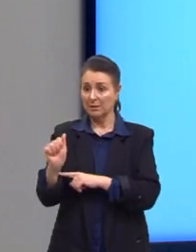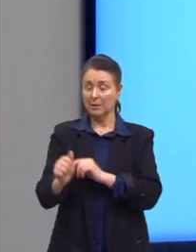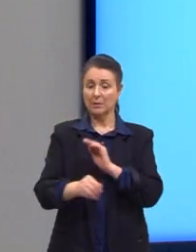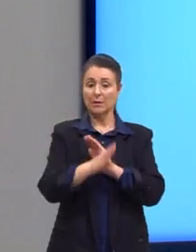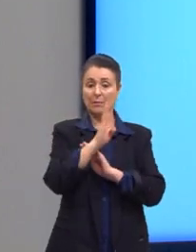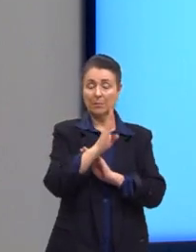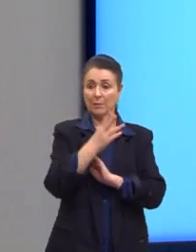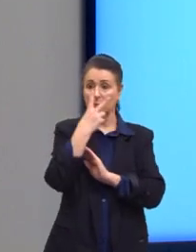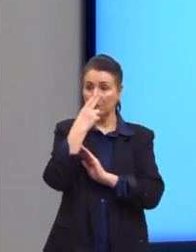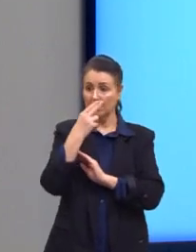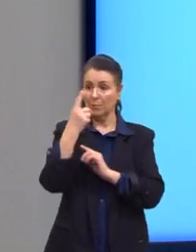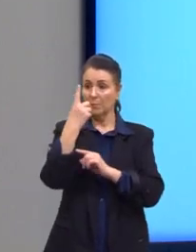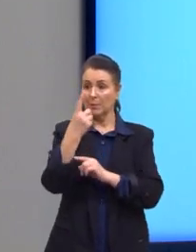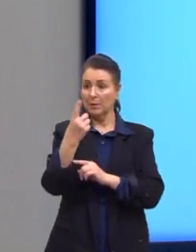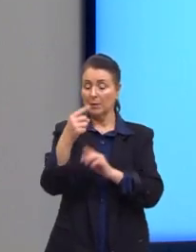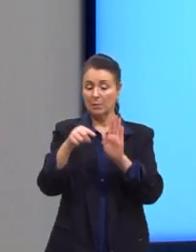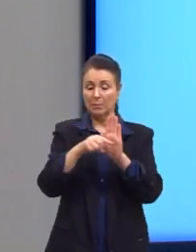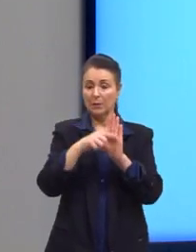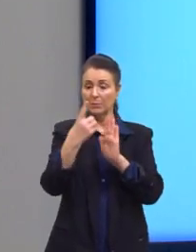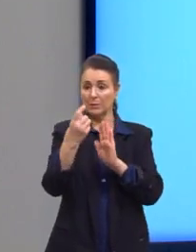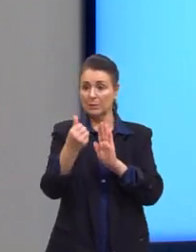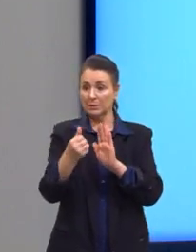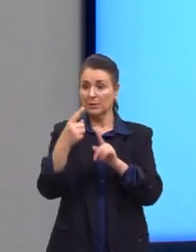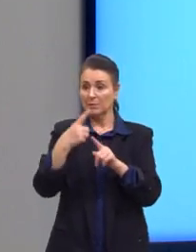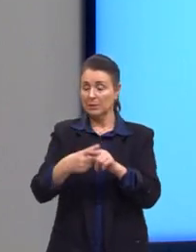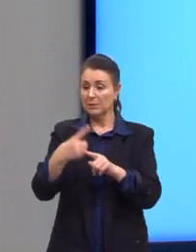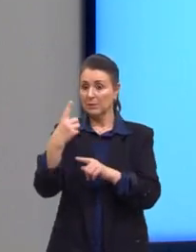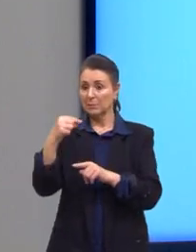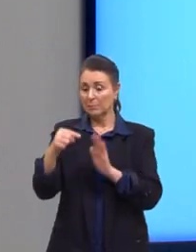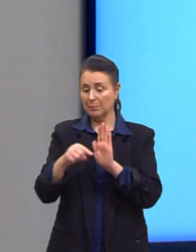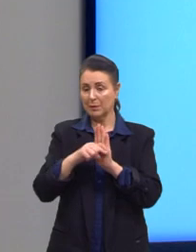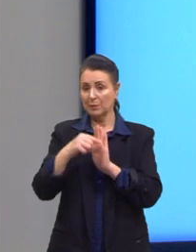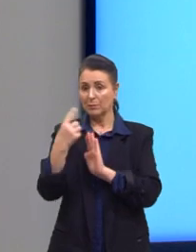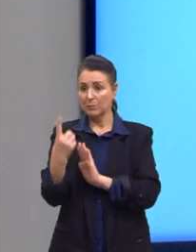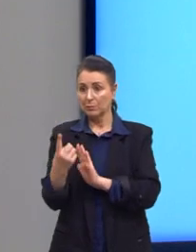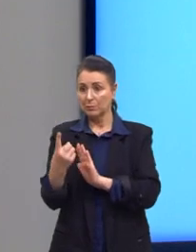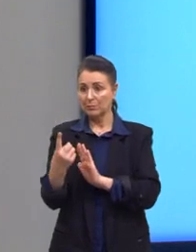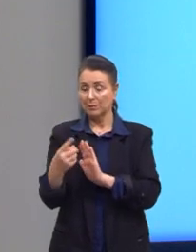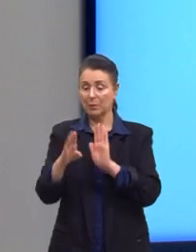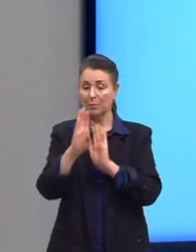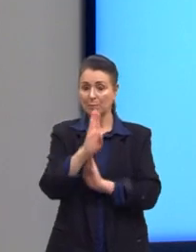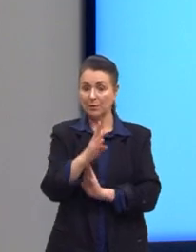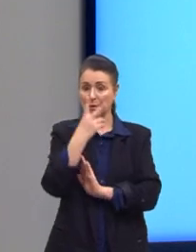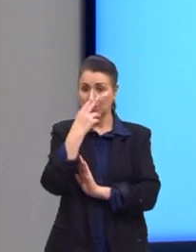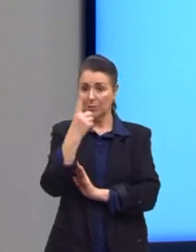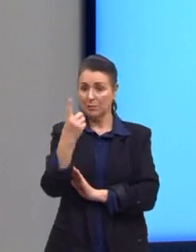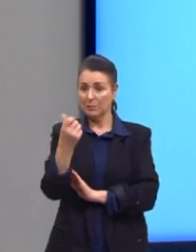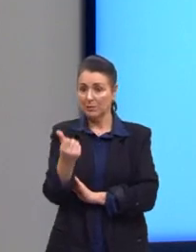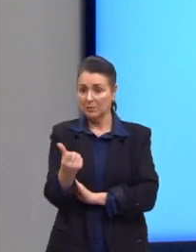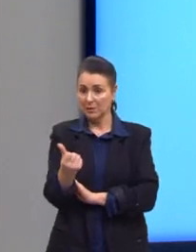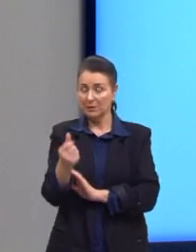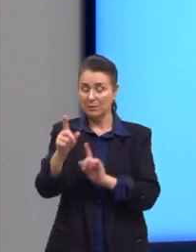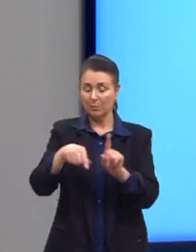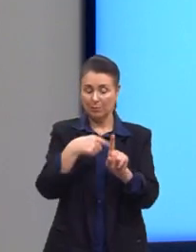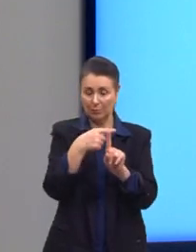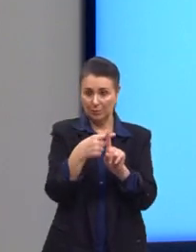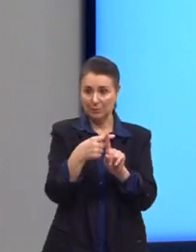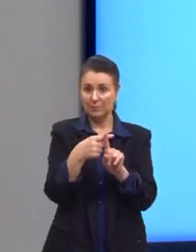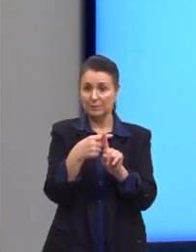16 vezes menos 1. O B vale 16, tá? 16 positivo.